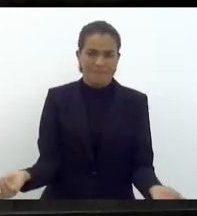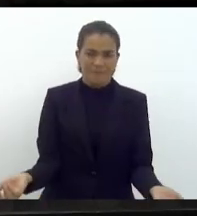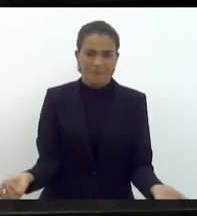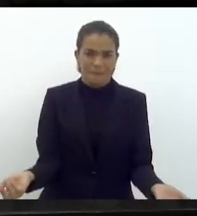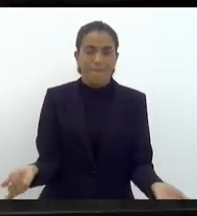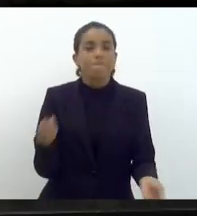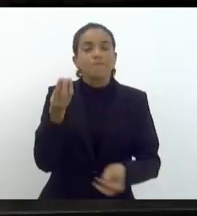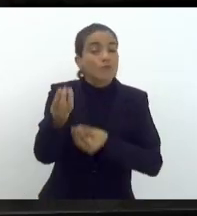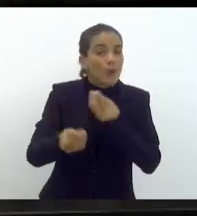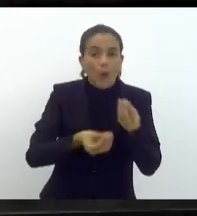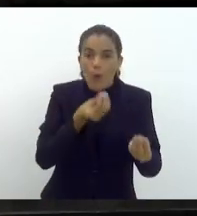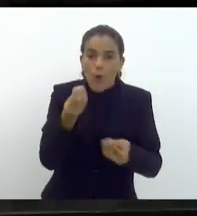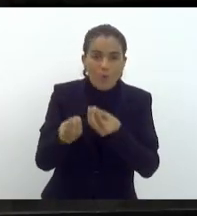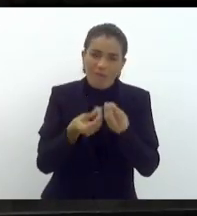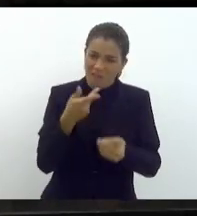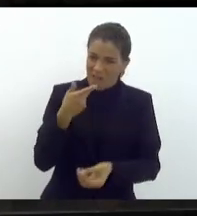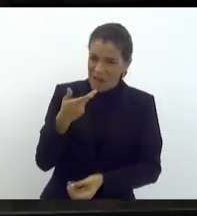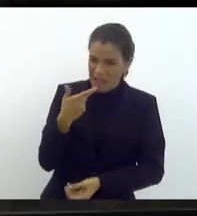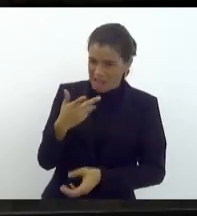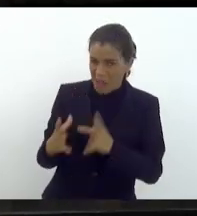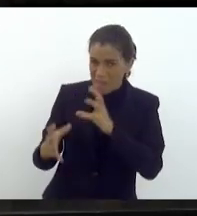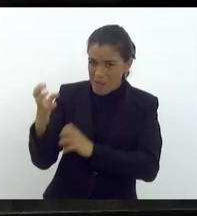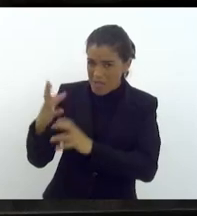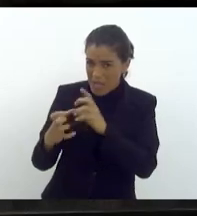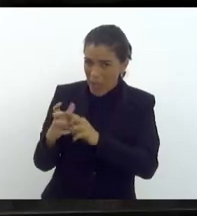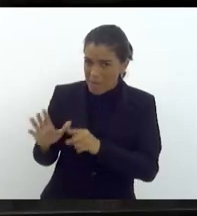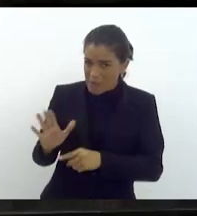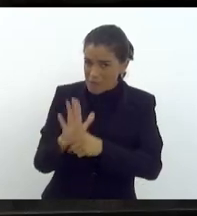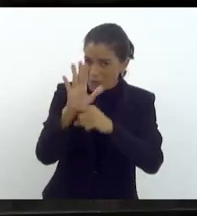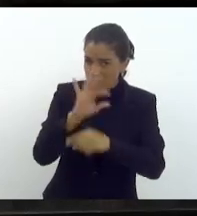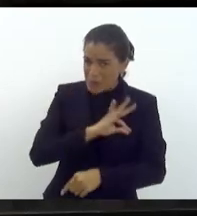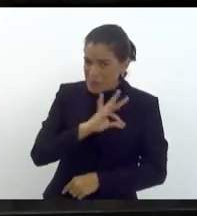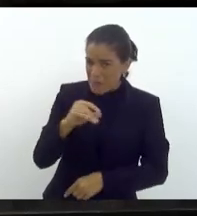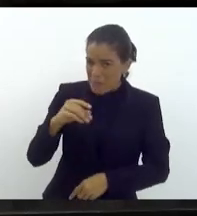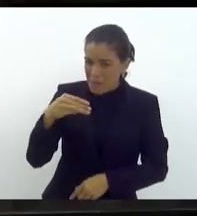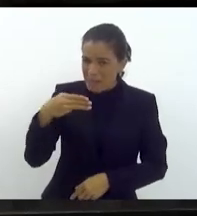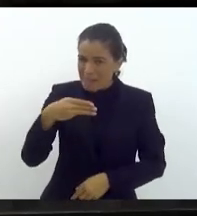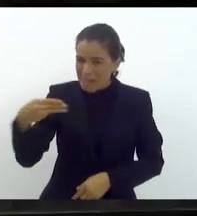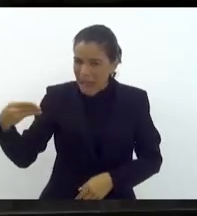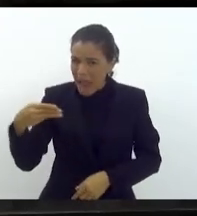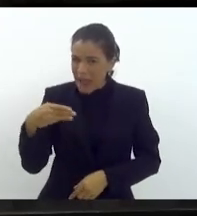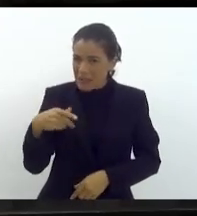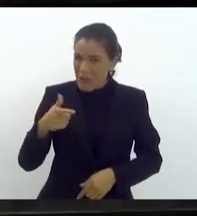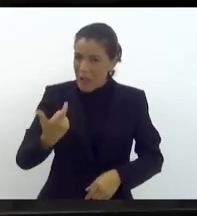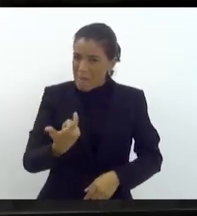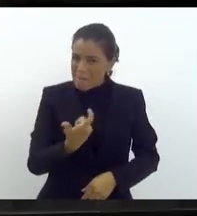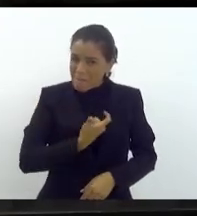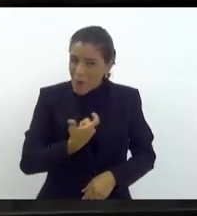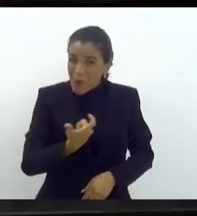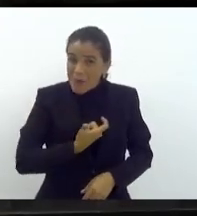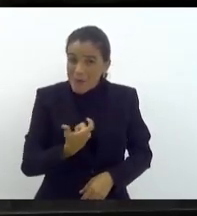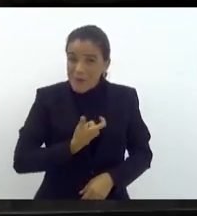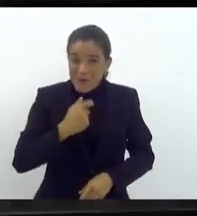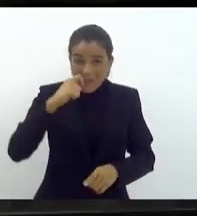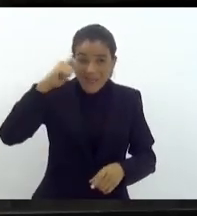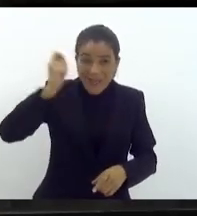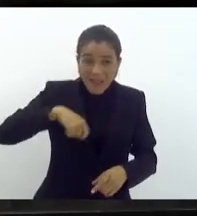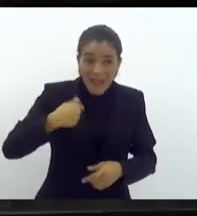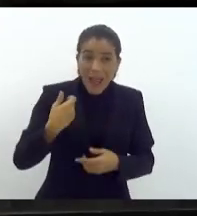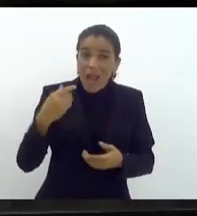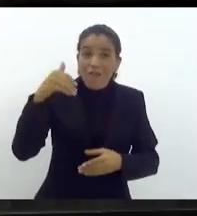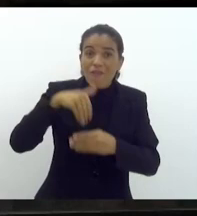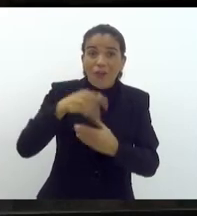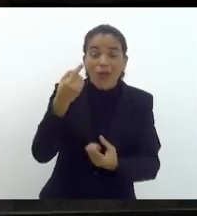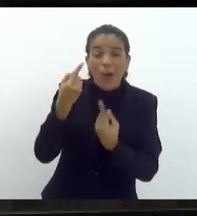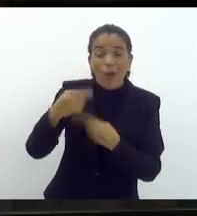Aí como é que vai ali e vai querer dizer que está brigando para o aumento da polícia militar? Se é uma medalha, tira a dente, ele vota contra. Eles votam contra.